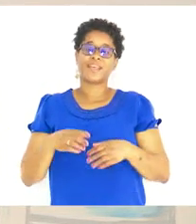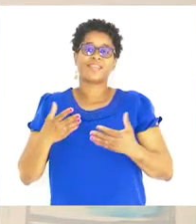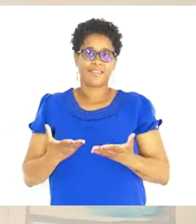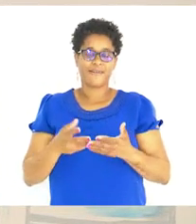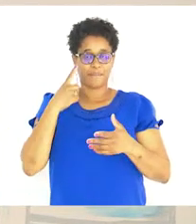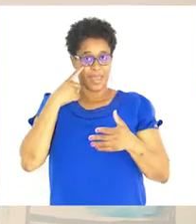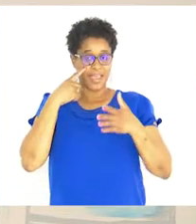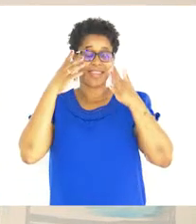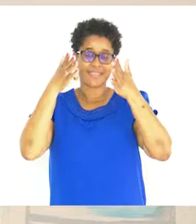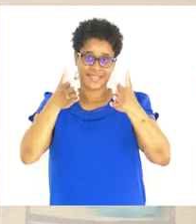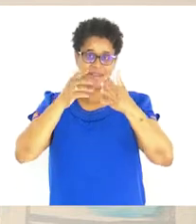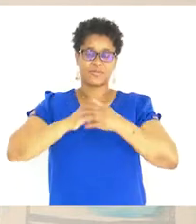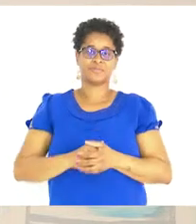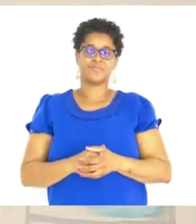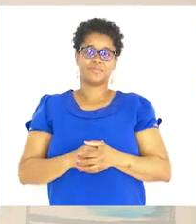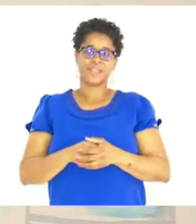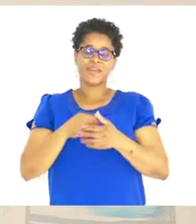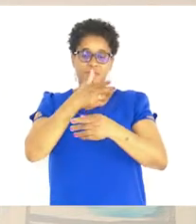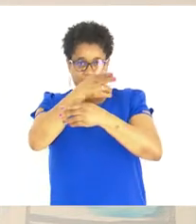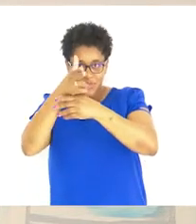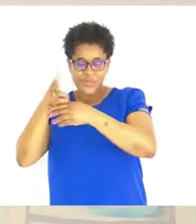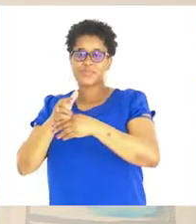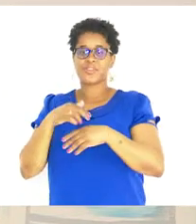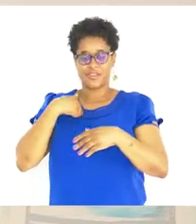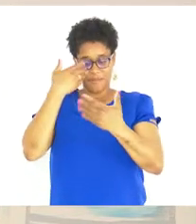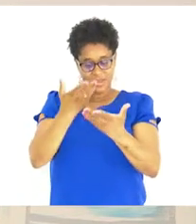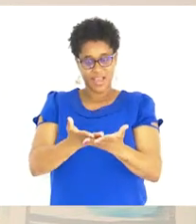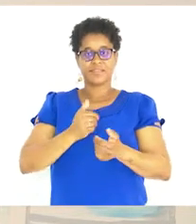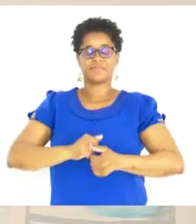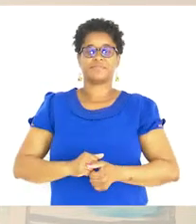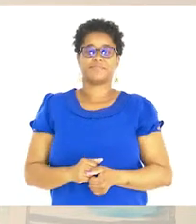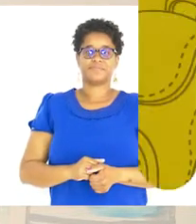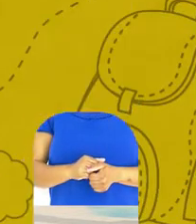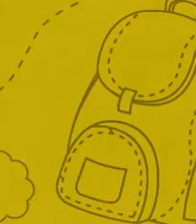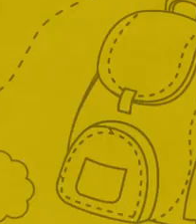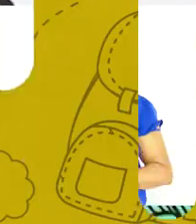Então, prestem bem atenção ao vídeo que eu vou passar